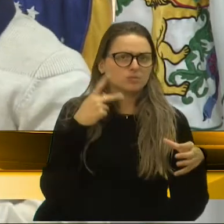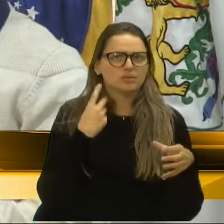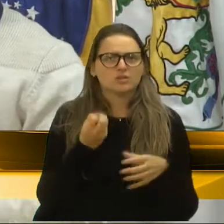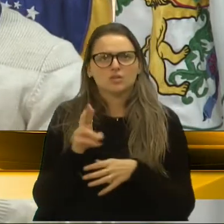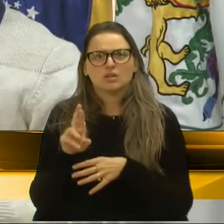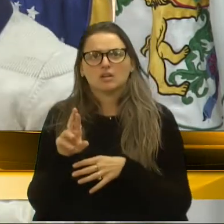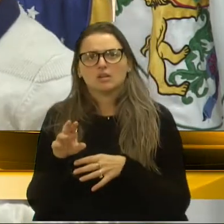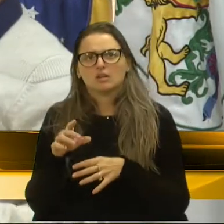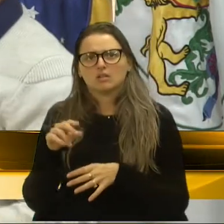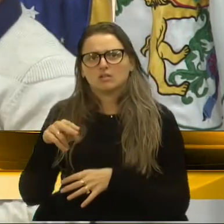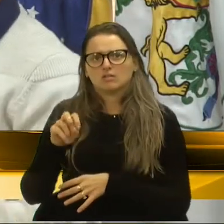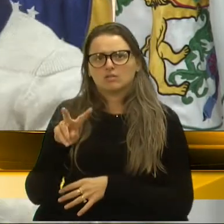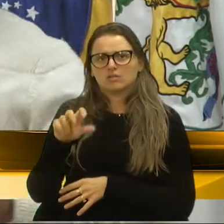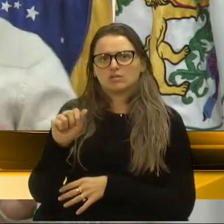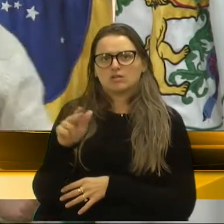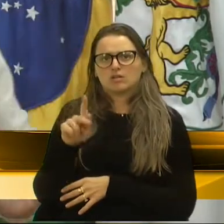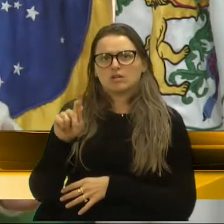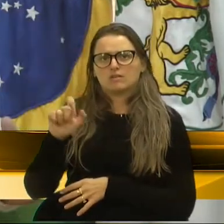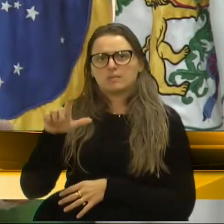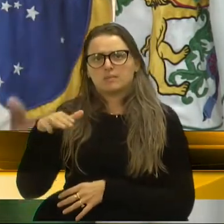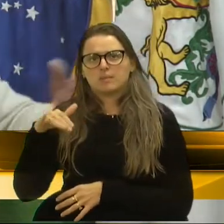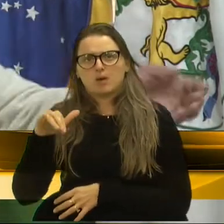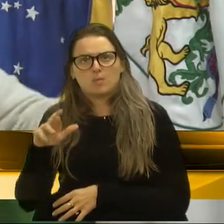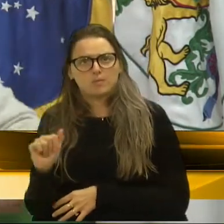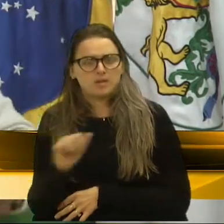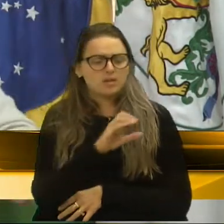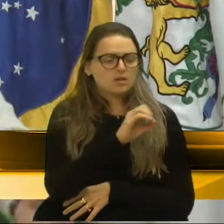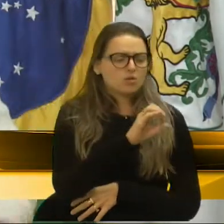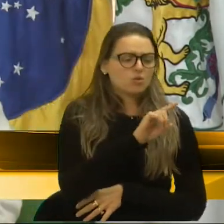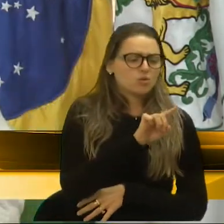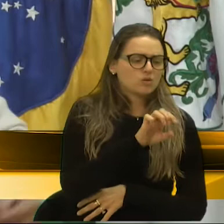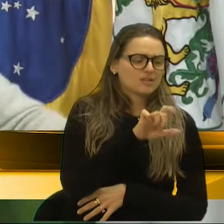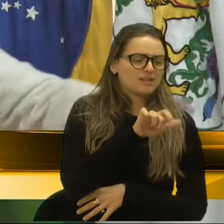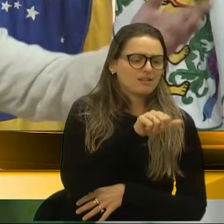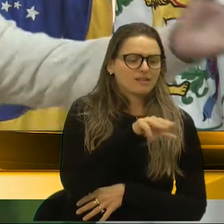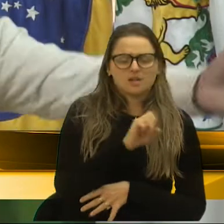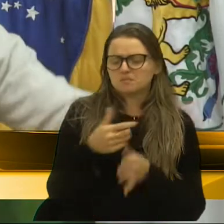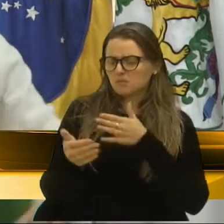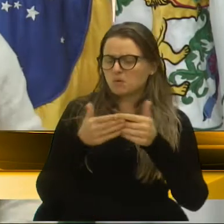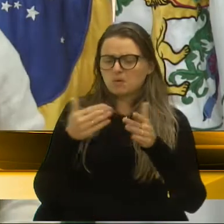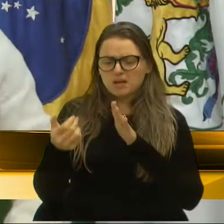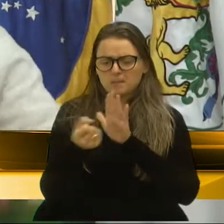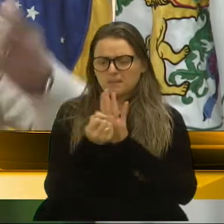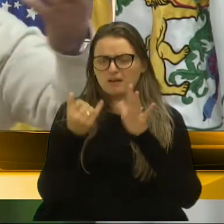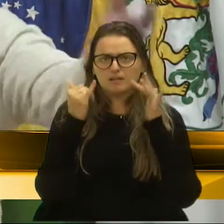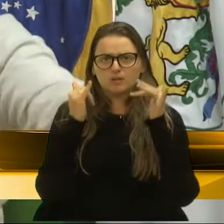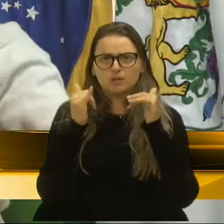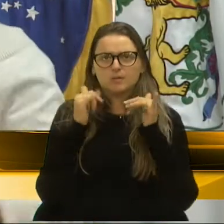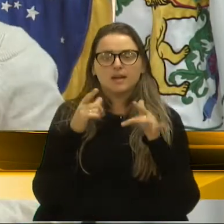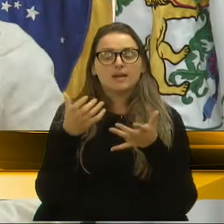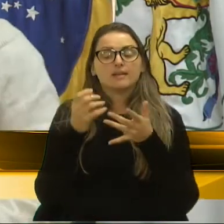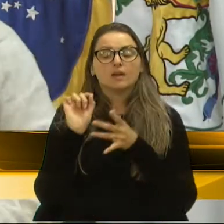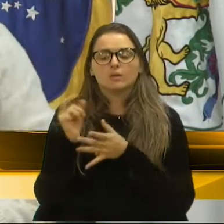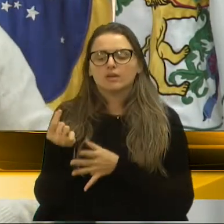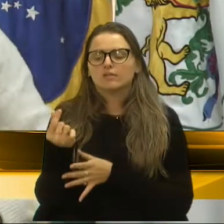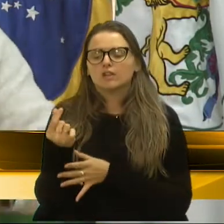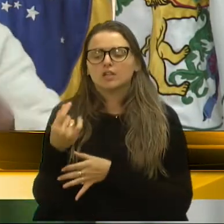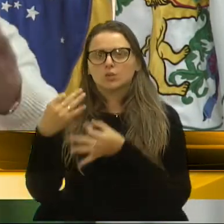Nova Palmira, Expresso, Arroio do Ouro, Zé Lame, o que a população cobra é uma passagem justa, com qualidade,